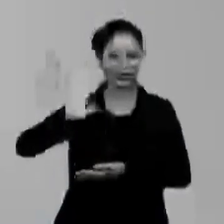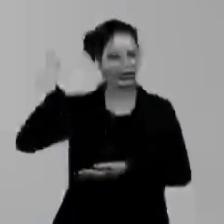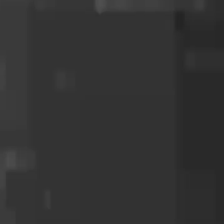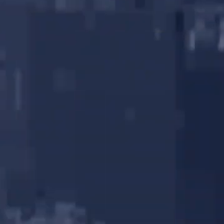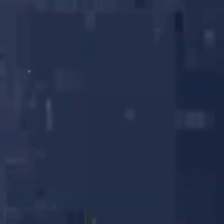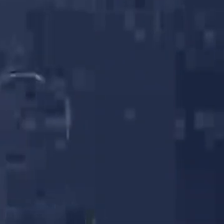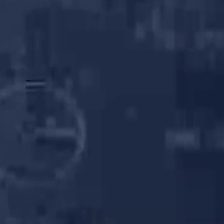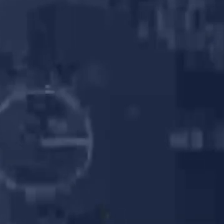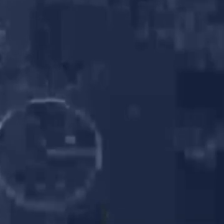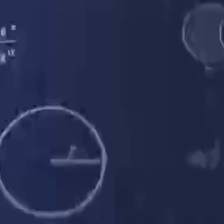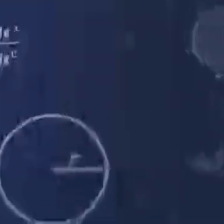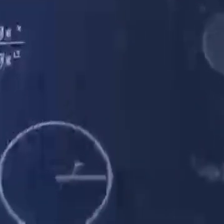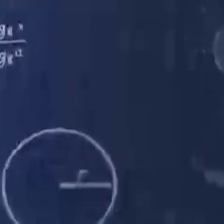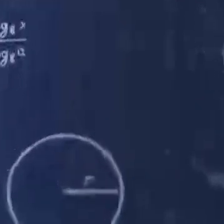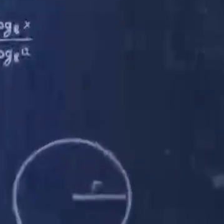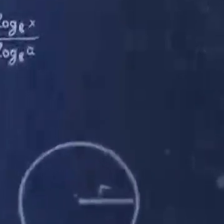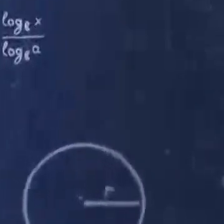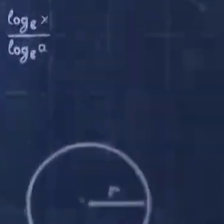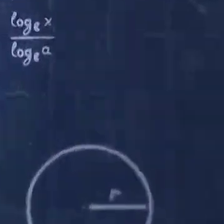Até lá!